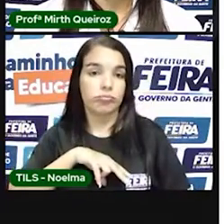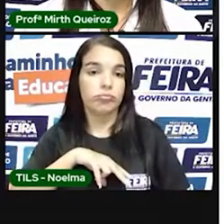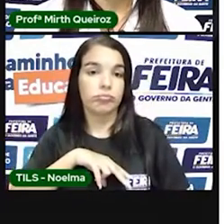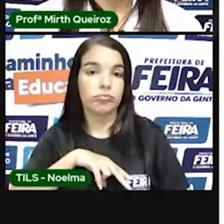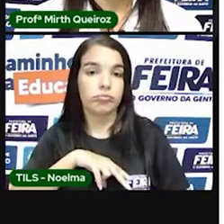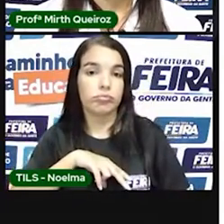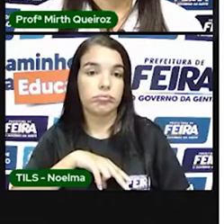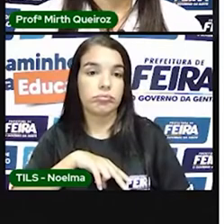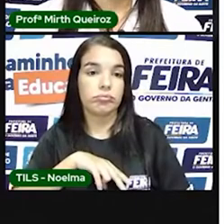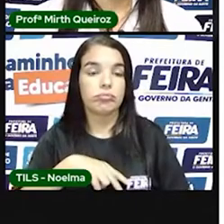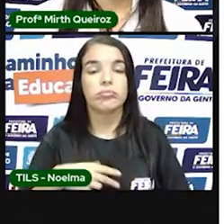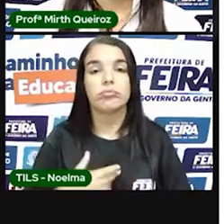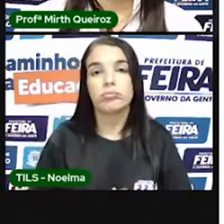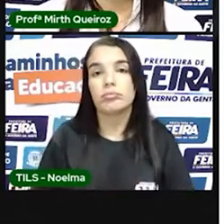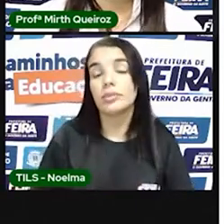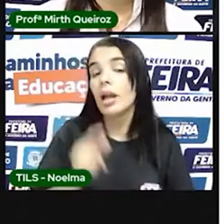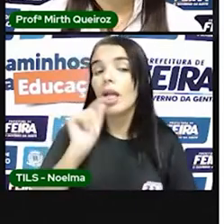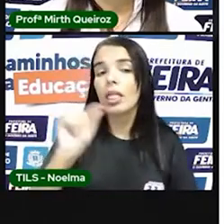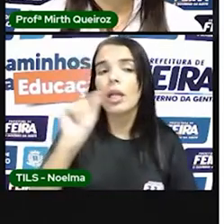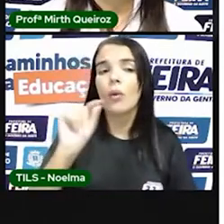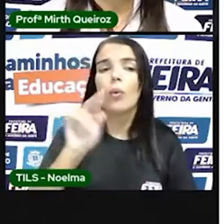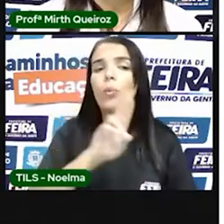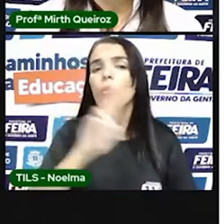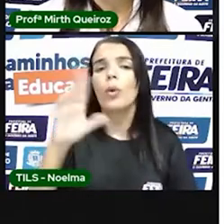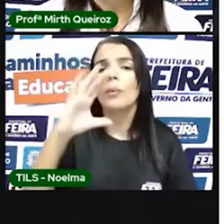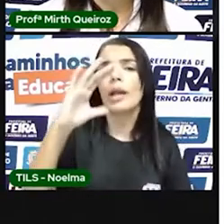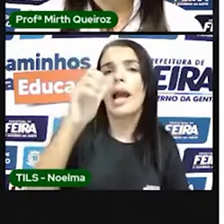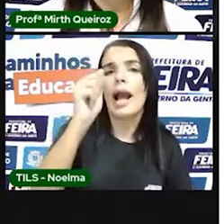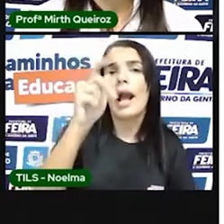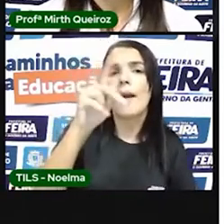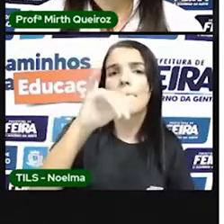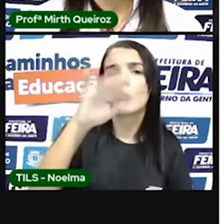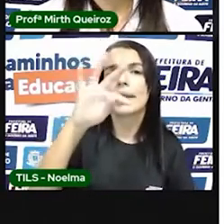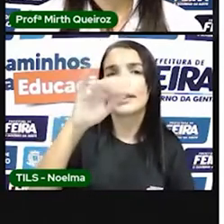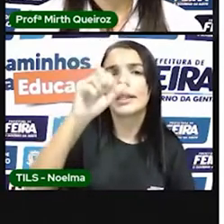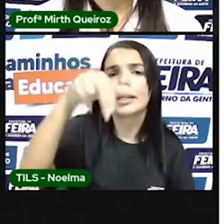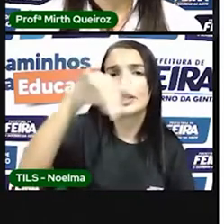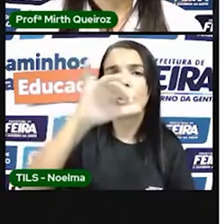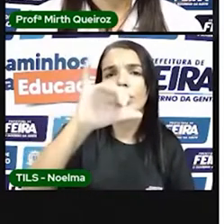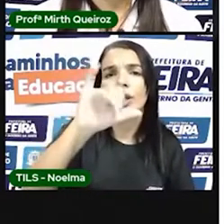Assim, o que foram as capitanias hereditárias?